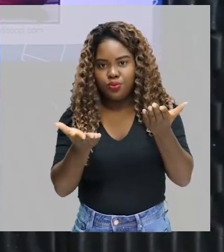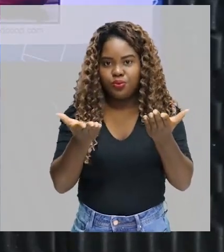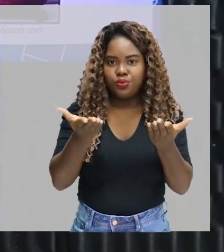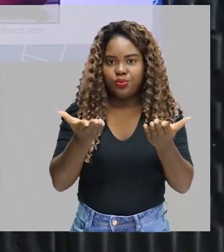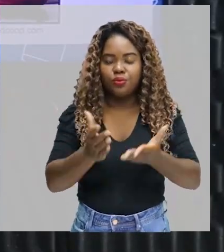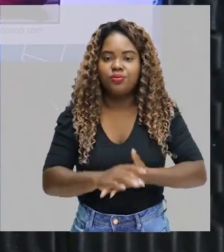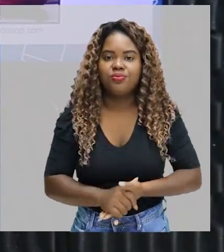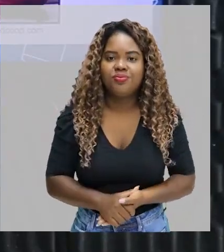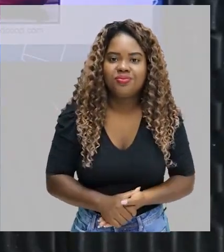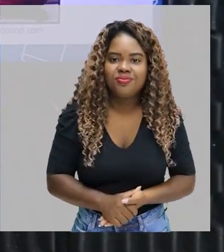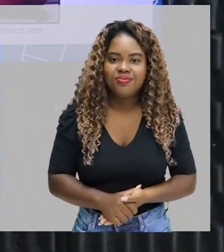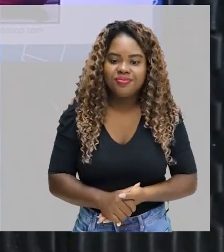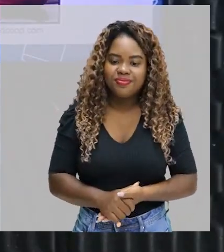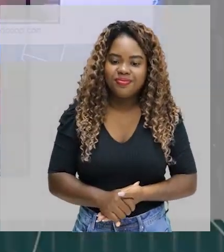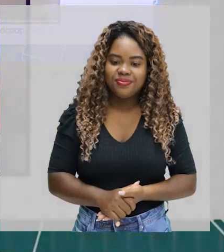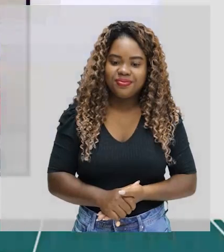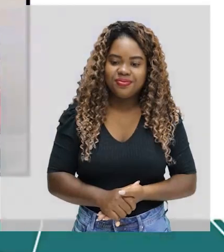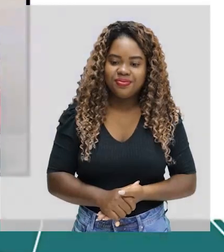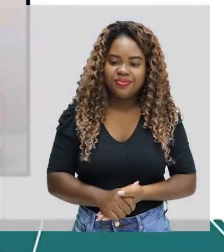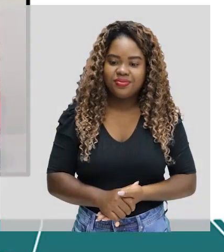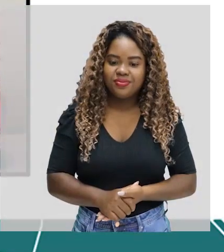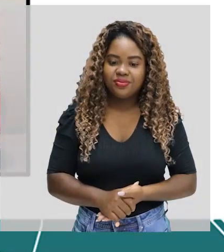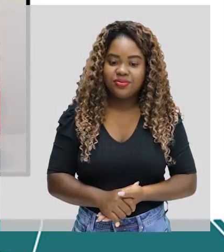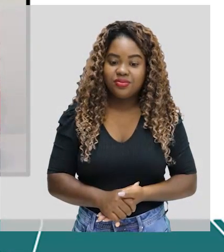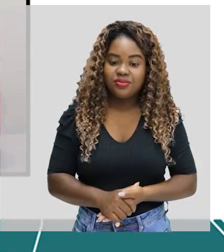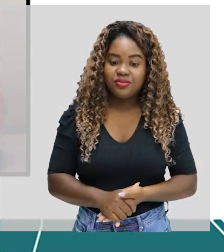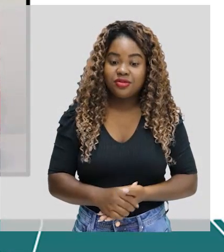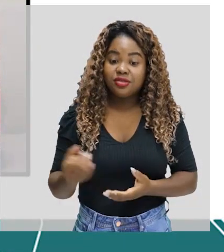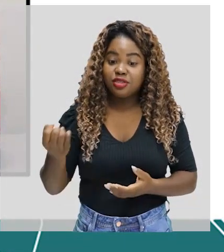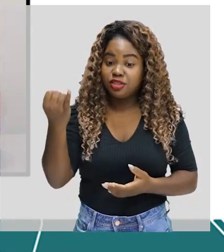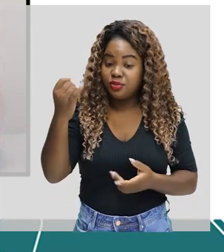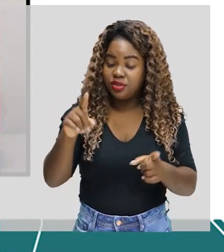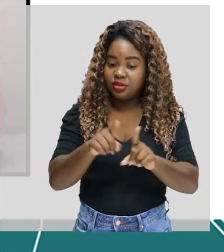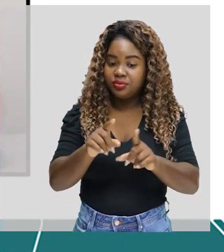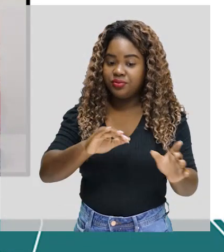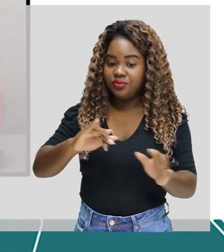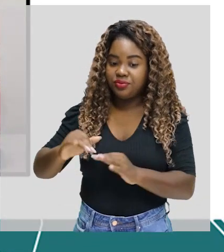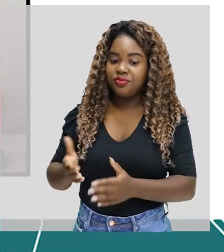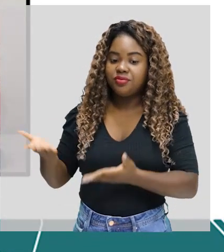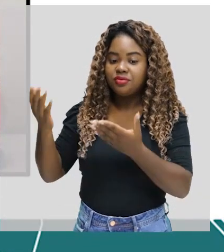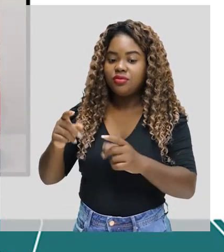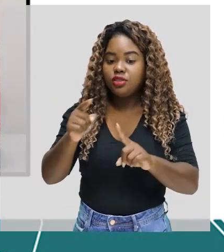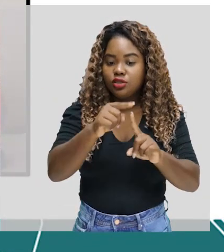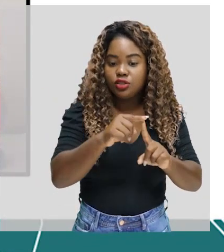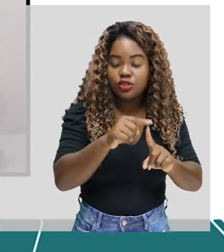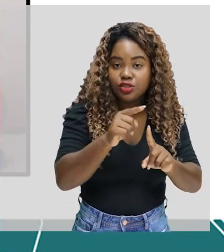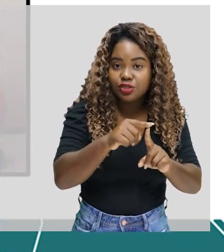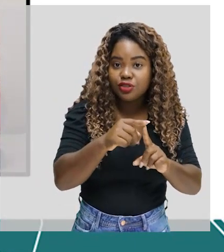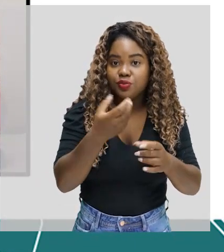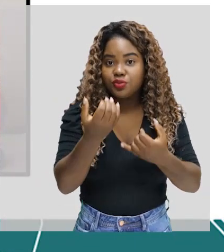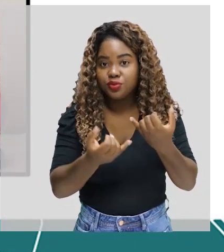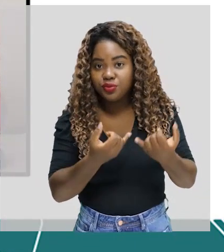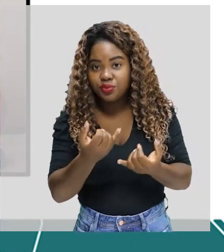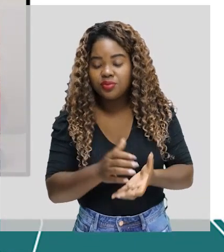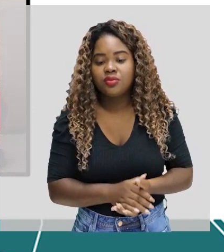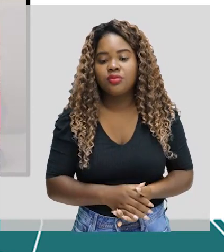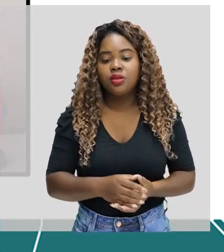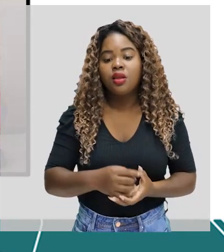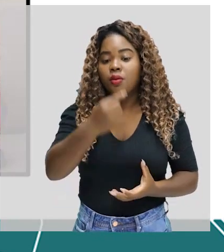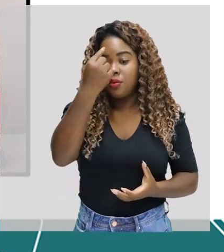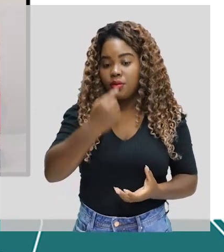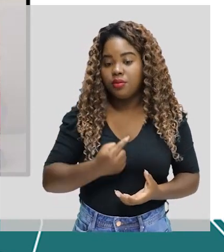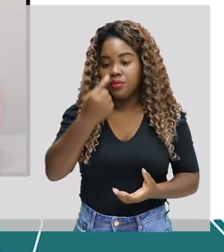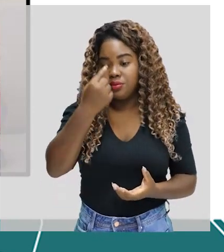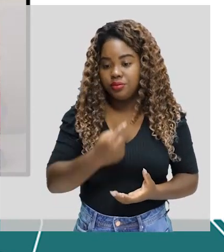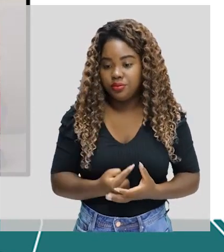deve ter um equilíbrio. Aí, olha só, interessante isso aqui. Tipos de games. Está aqui aquela mesma imagem do